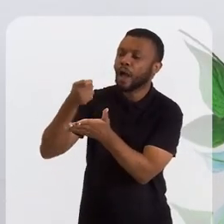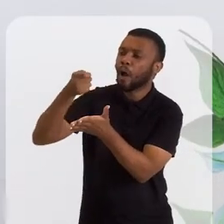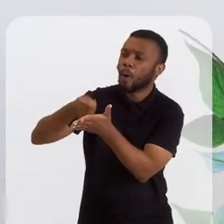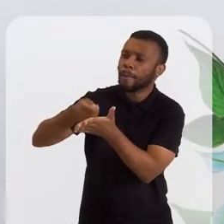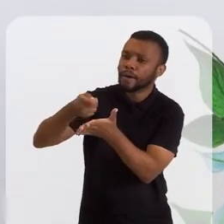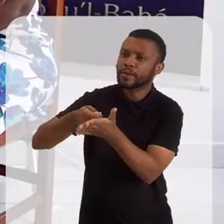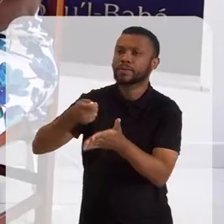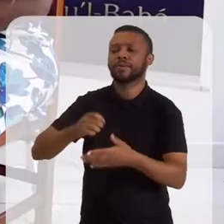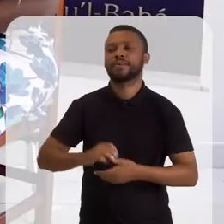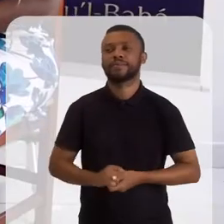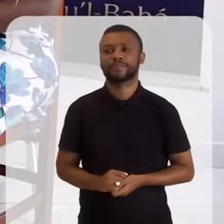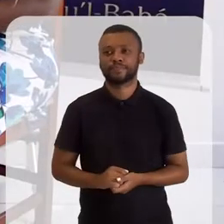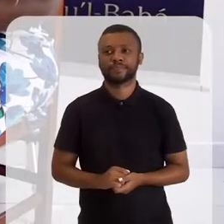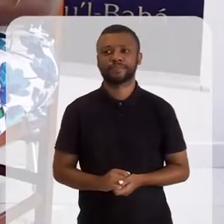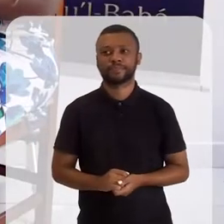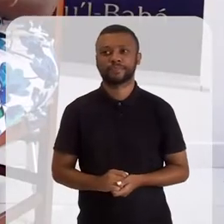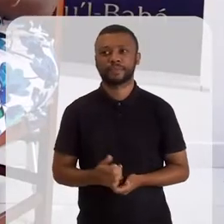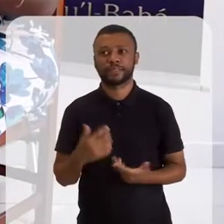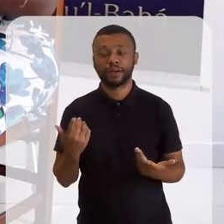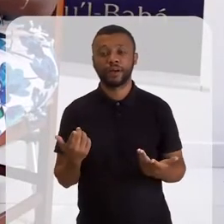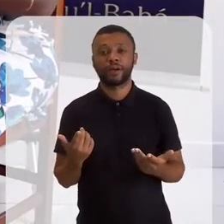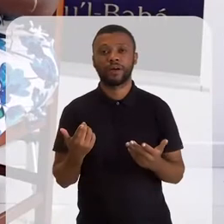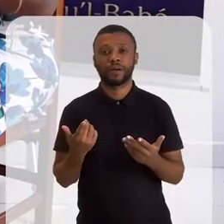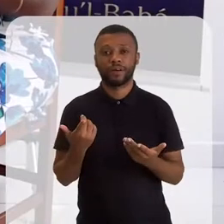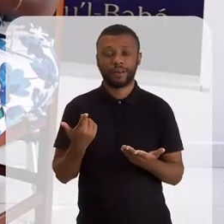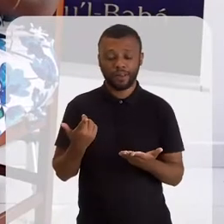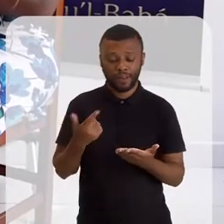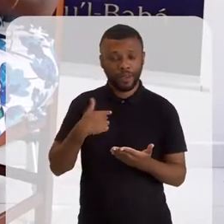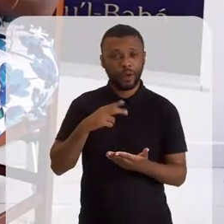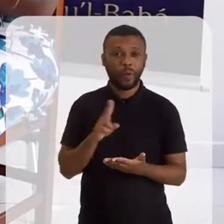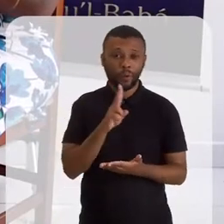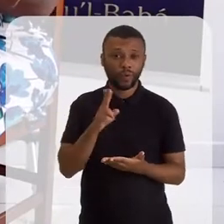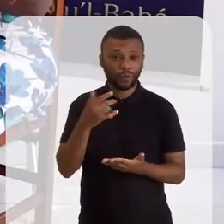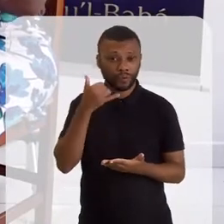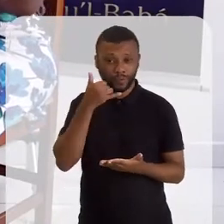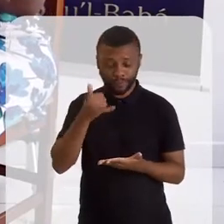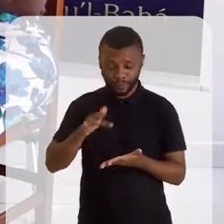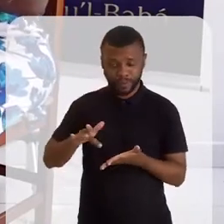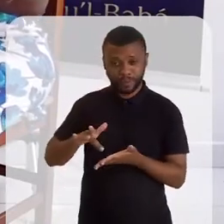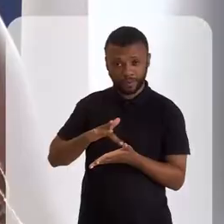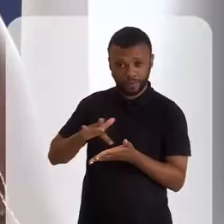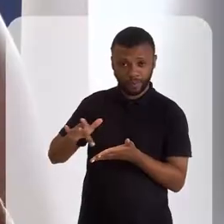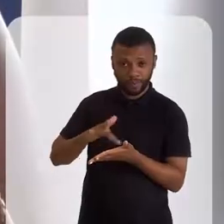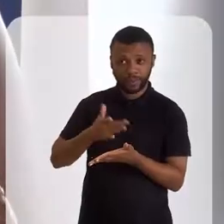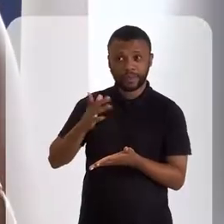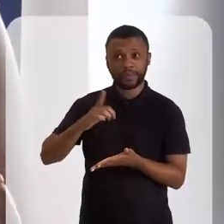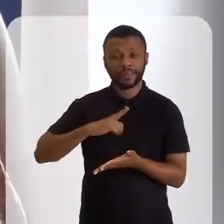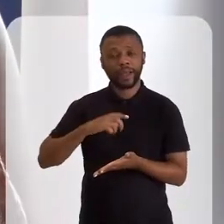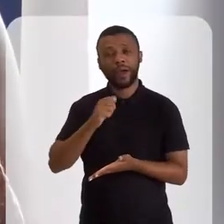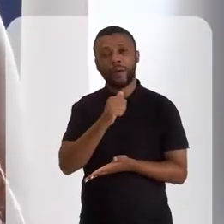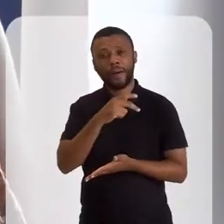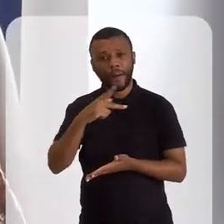que nós veja, eu e na E utilizam o celular. Mas seria o quê? Porque aí já tem o aplicativo certinho que dá